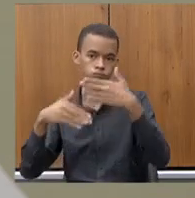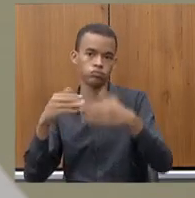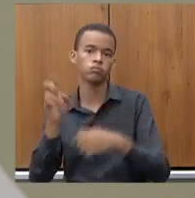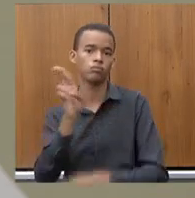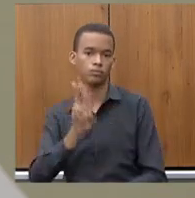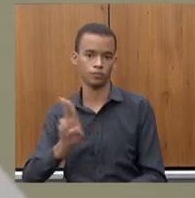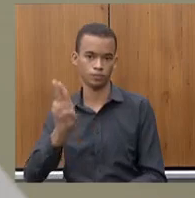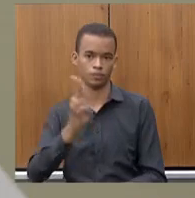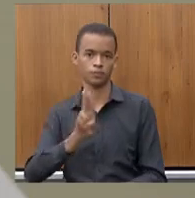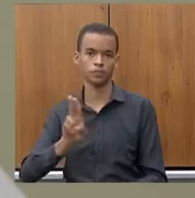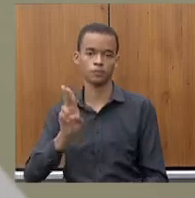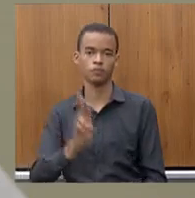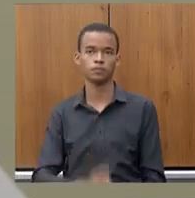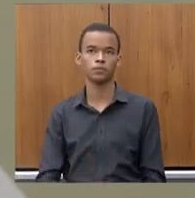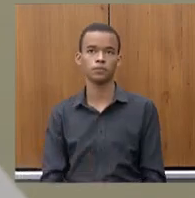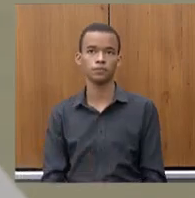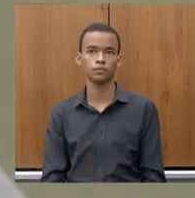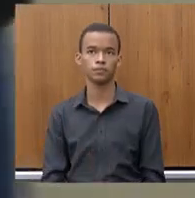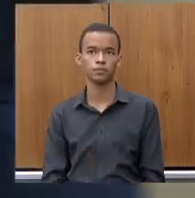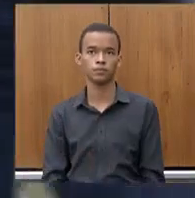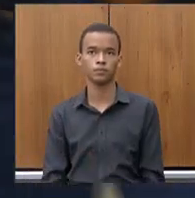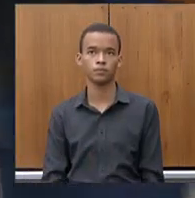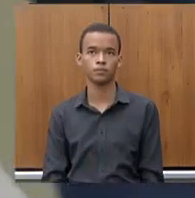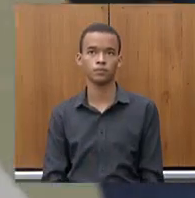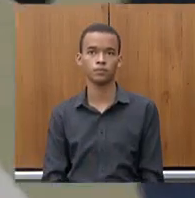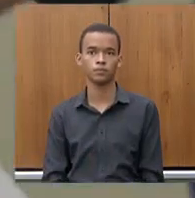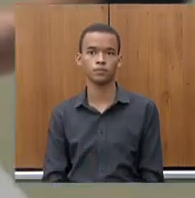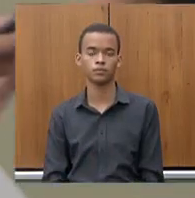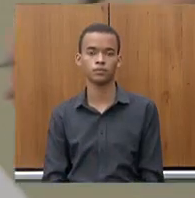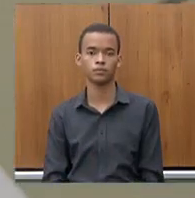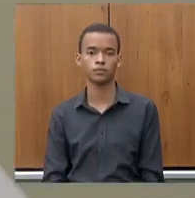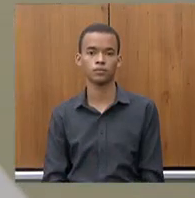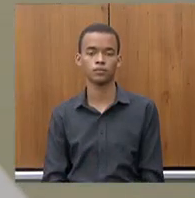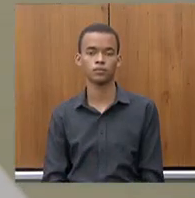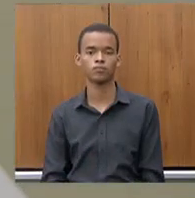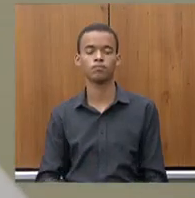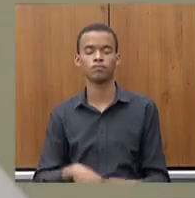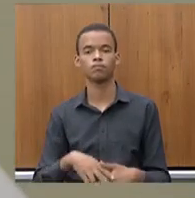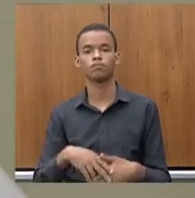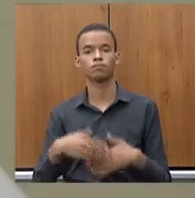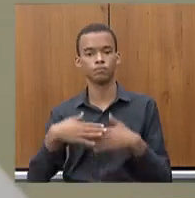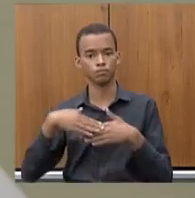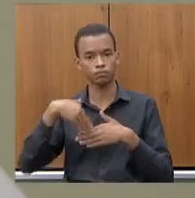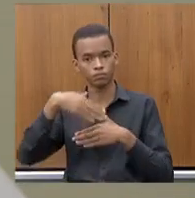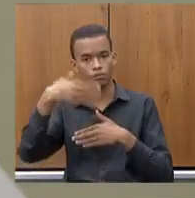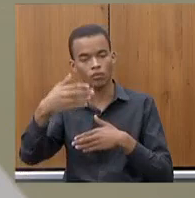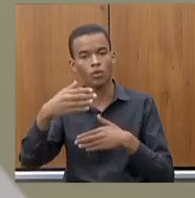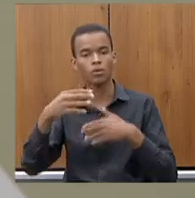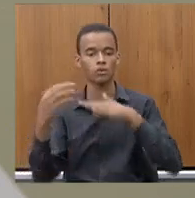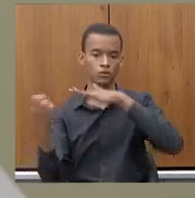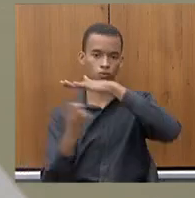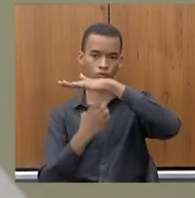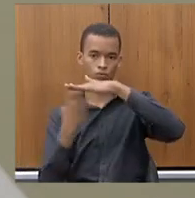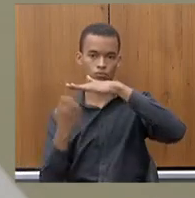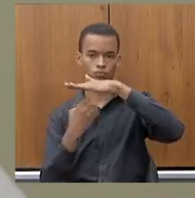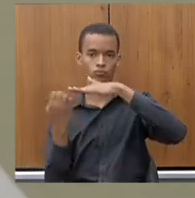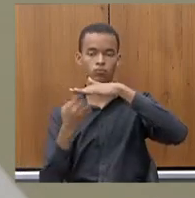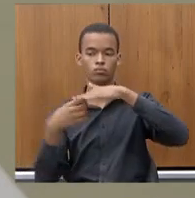e vamos ter com isso outras empresas se instalando nessas regiões